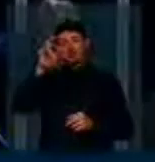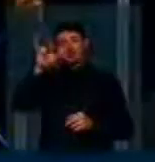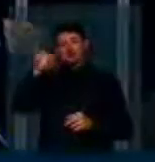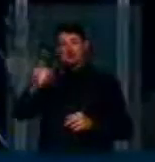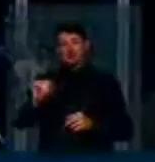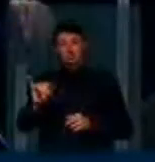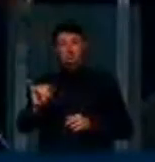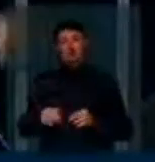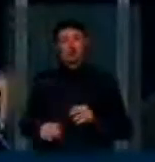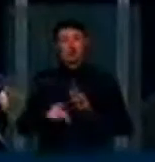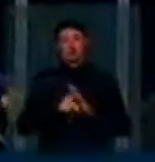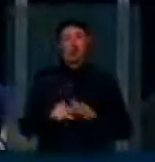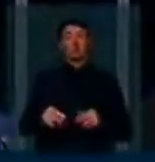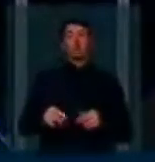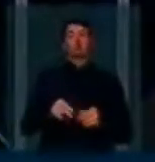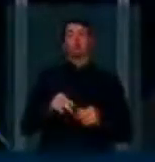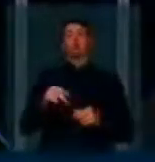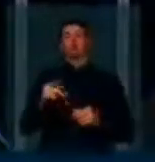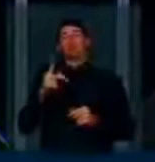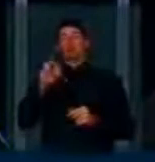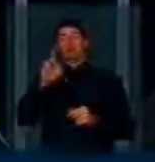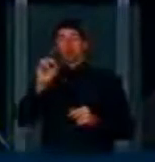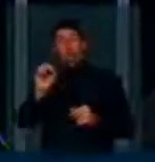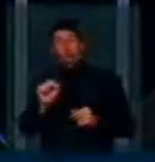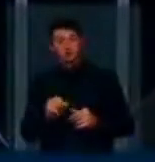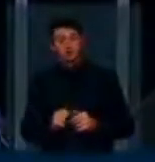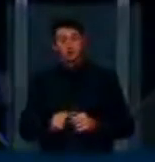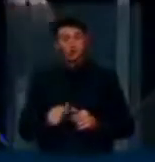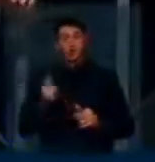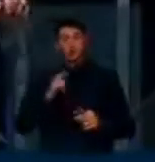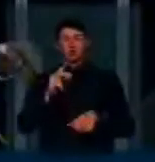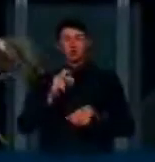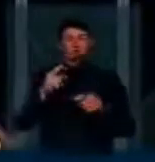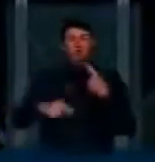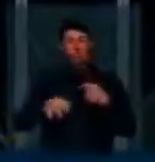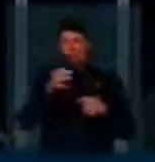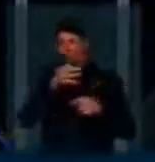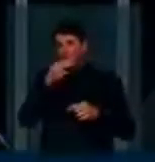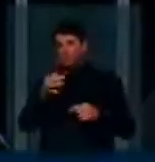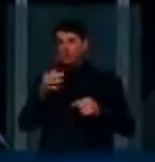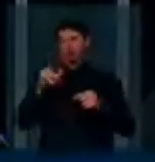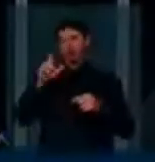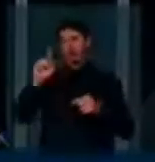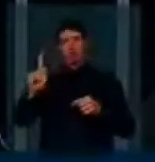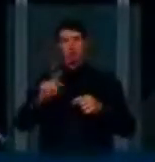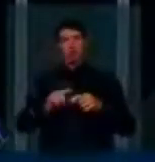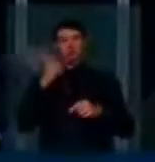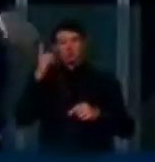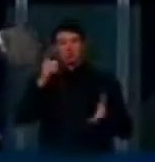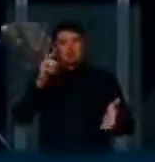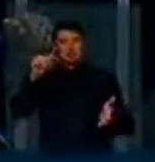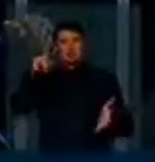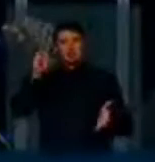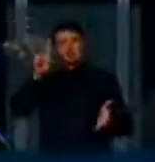defendo a neutralidade. Tenho divergência na guarda de logs, mas eu defendo a neutralidade. O deputado Sandro Alex disse eu defendo a neutralidade,